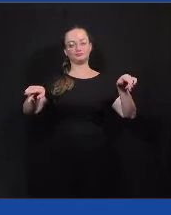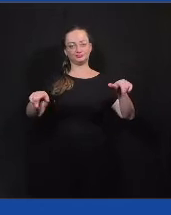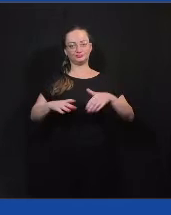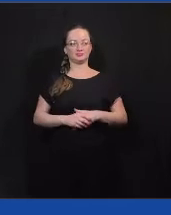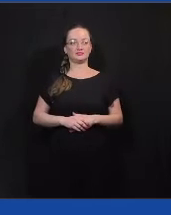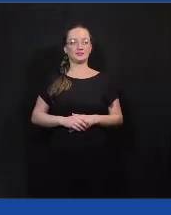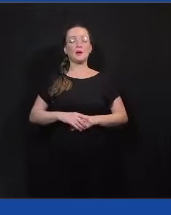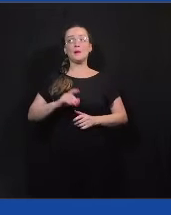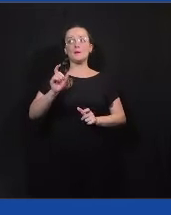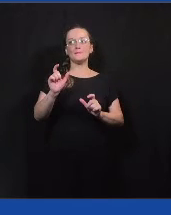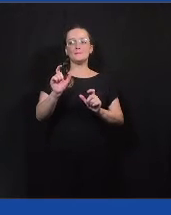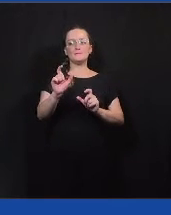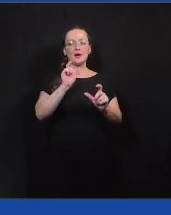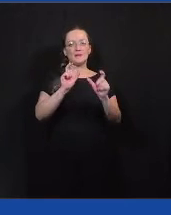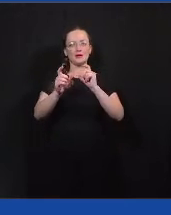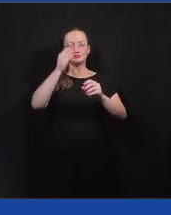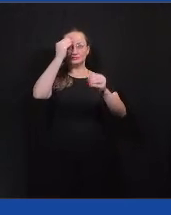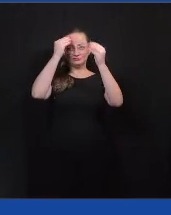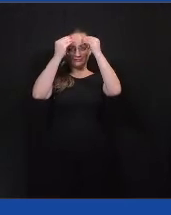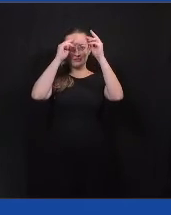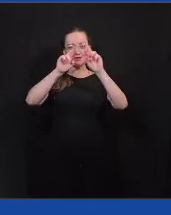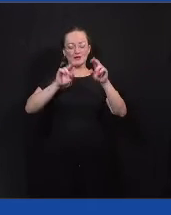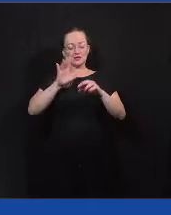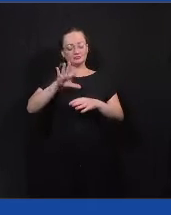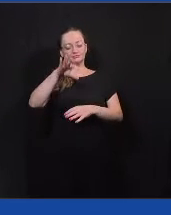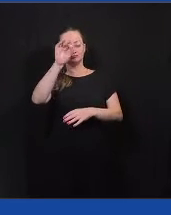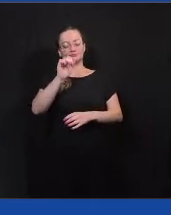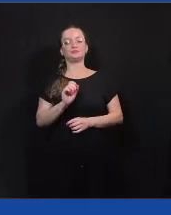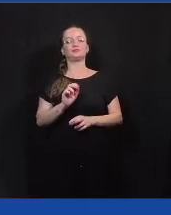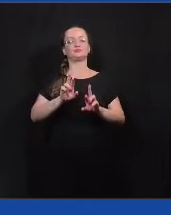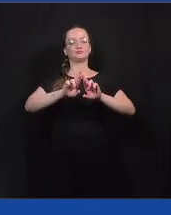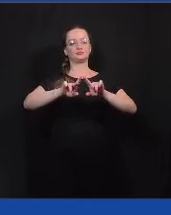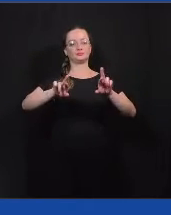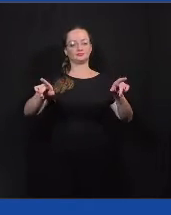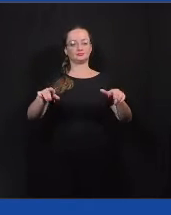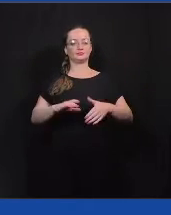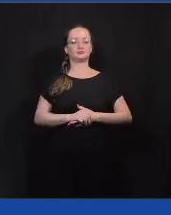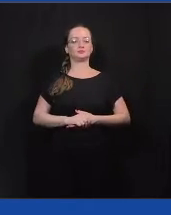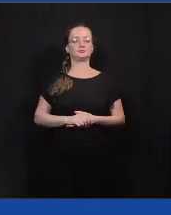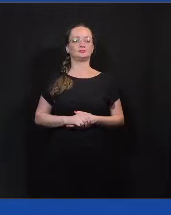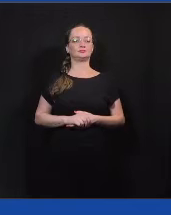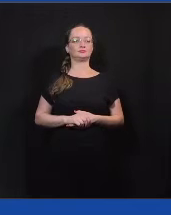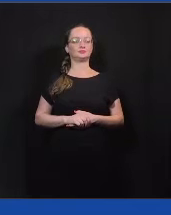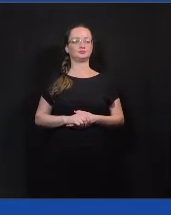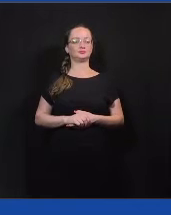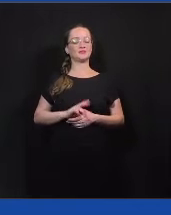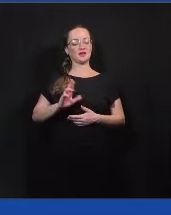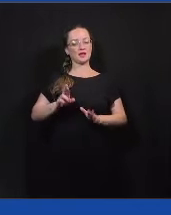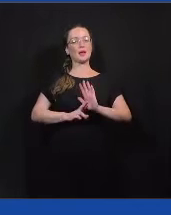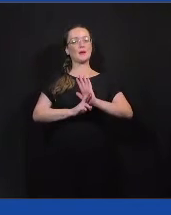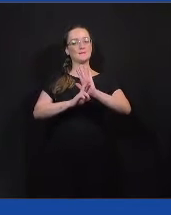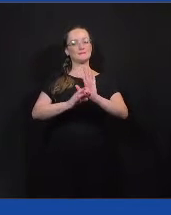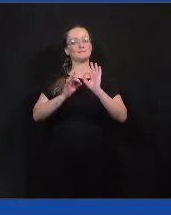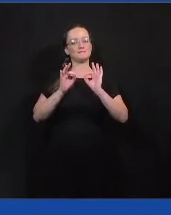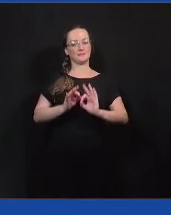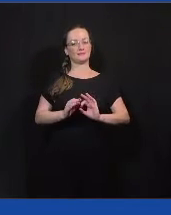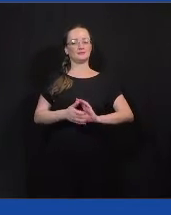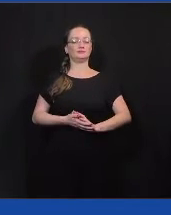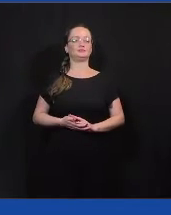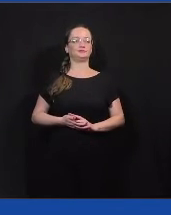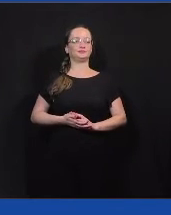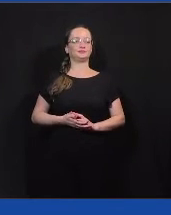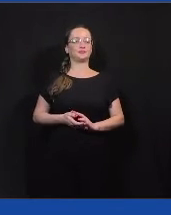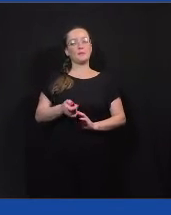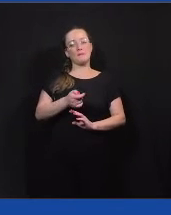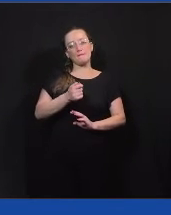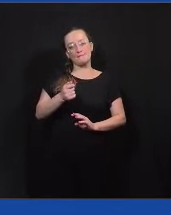muitas palavras na cabeça, mas acho que essa representa bem um pouco do